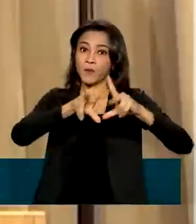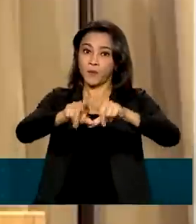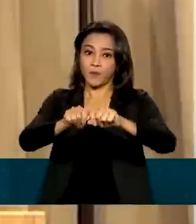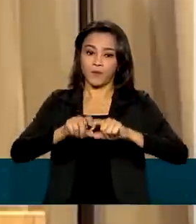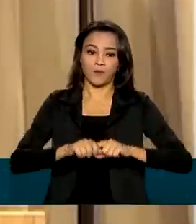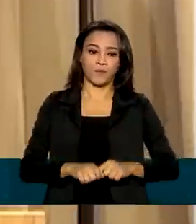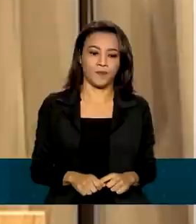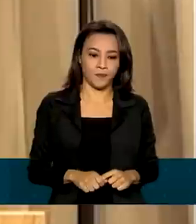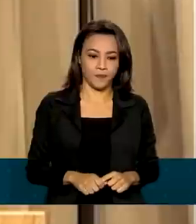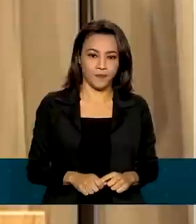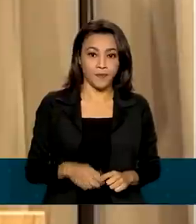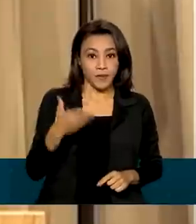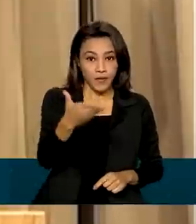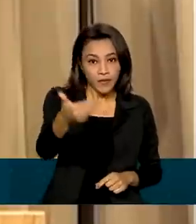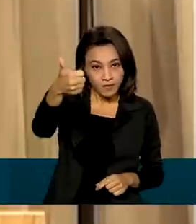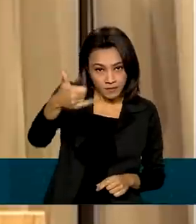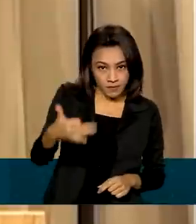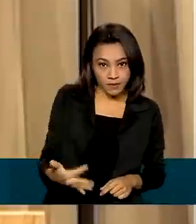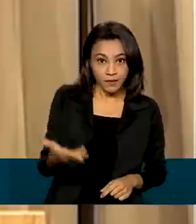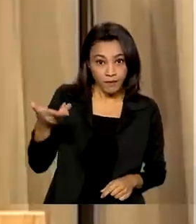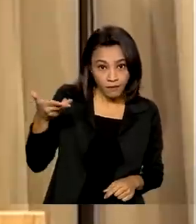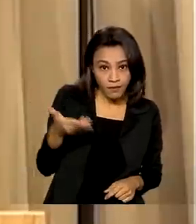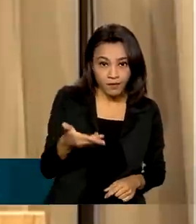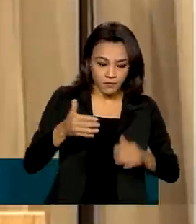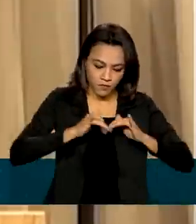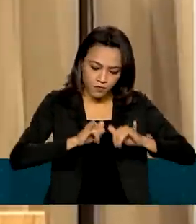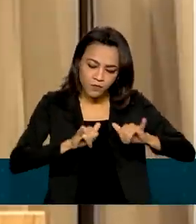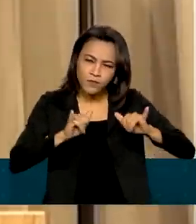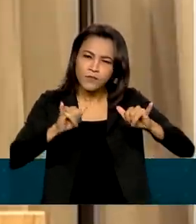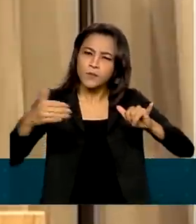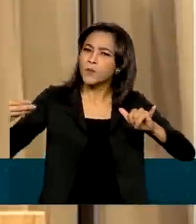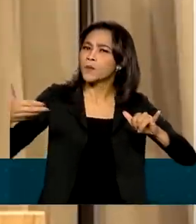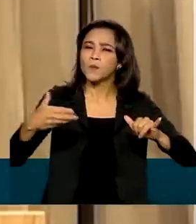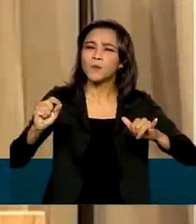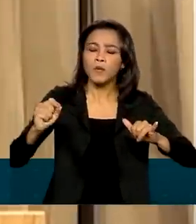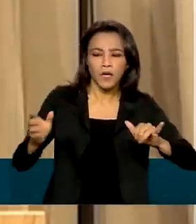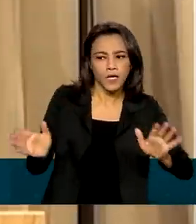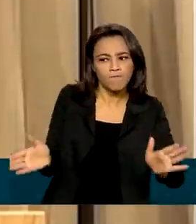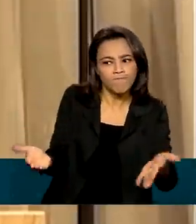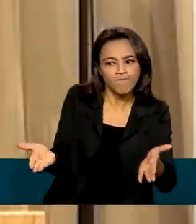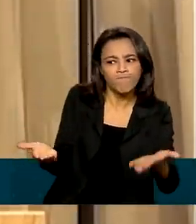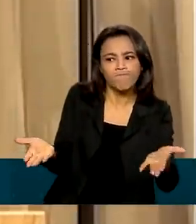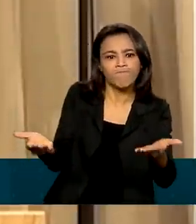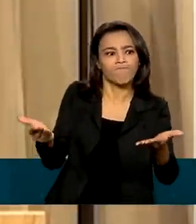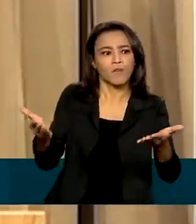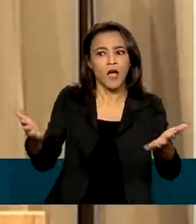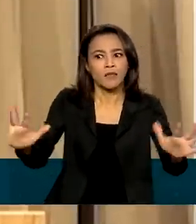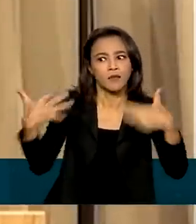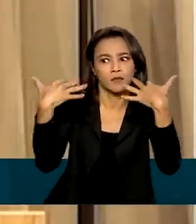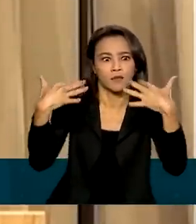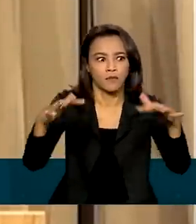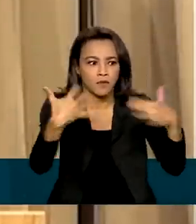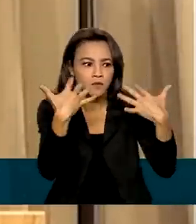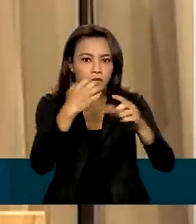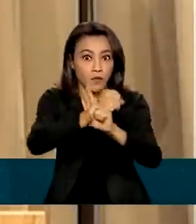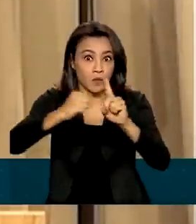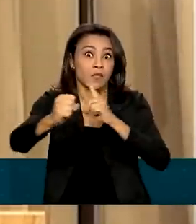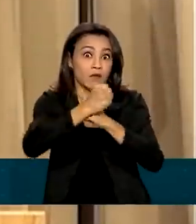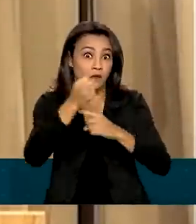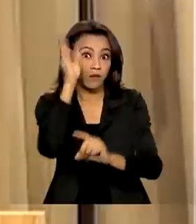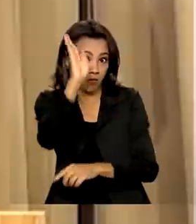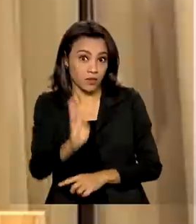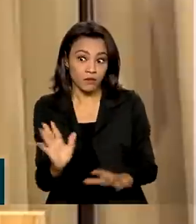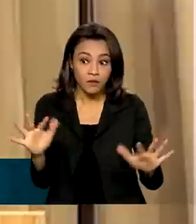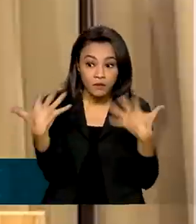Essa campanha, ela não é mais é do que a provocação da sociedade dizendo ela, sociedade brasileira.